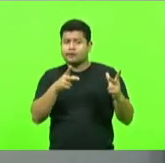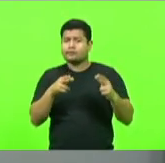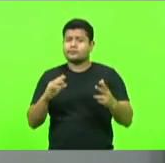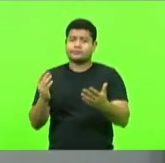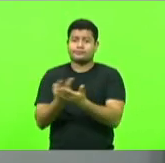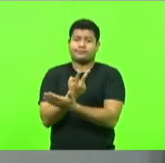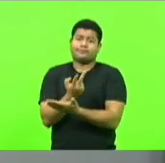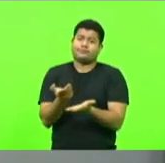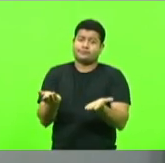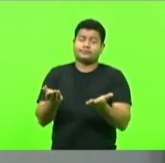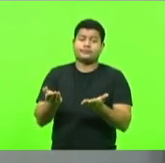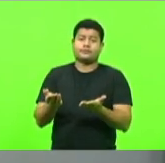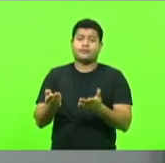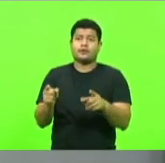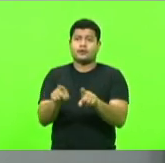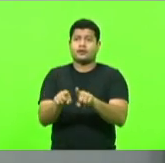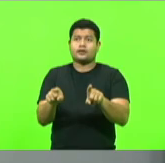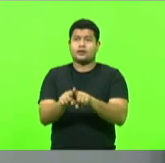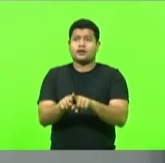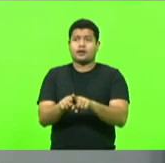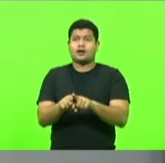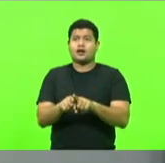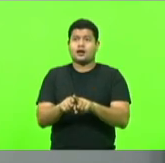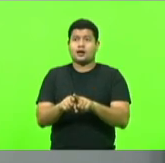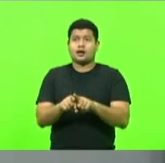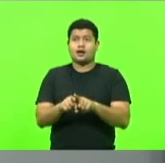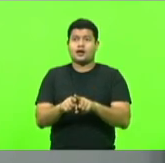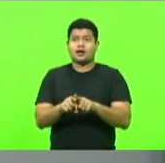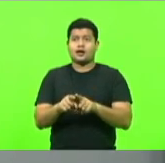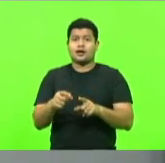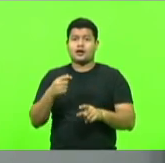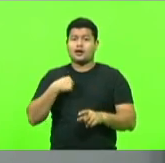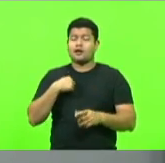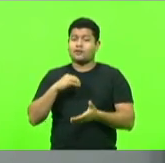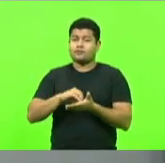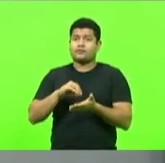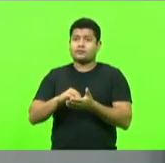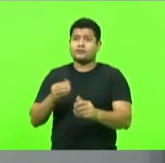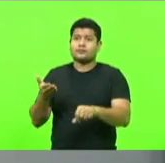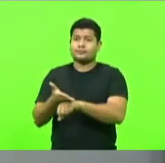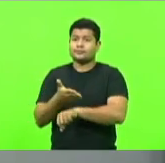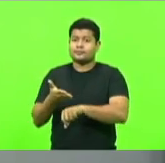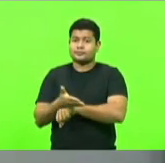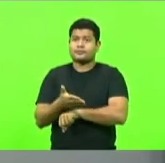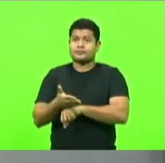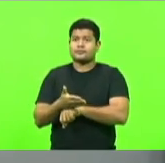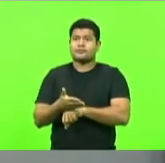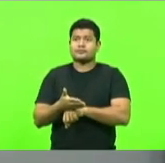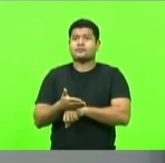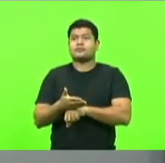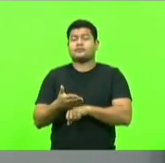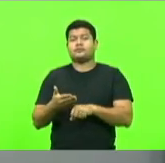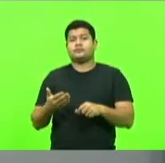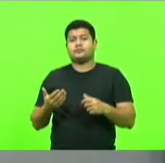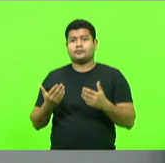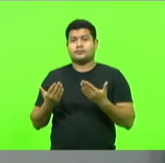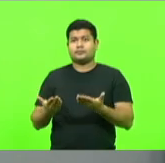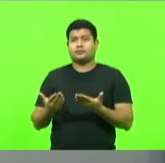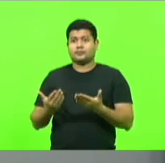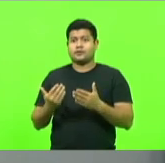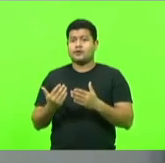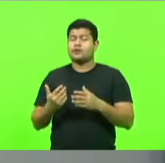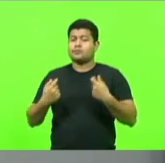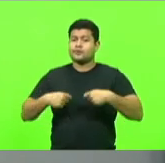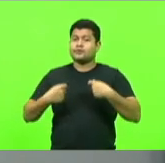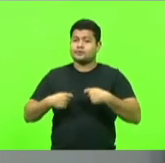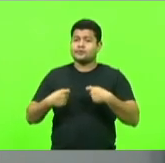pela minha não participação na sessão, por motivos superiores